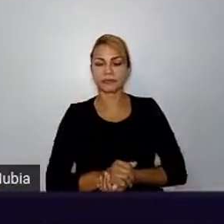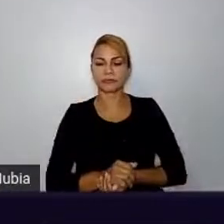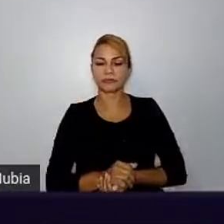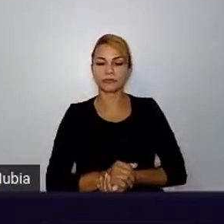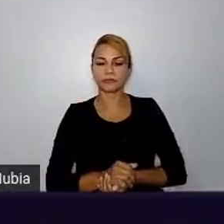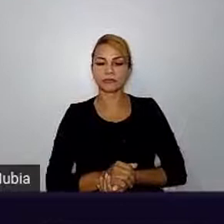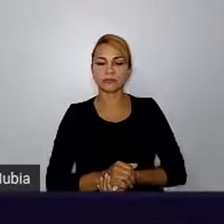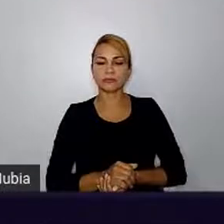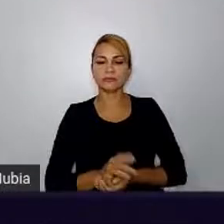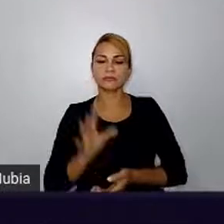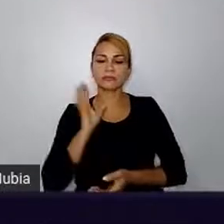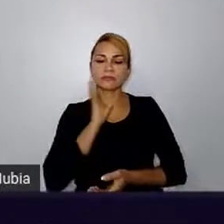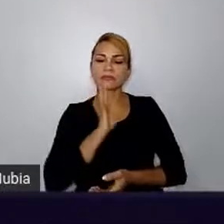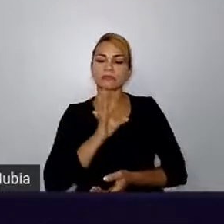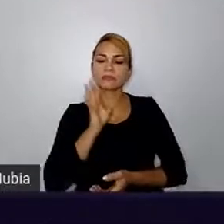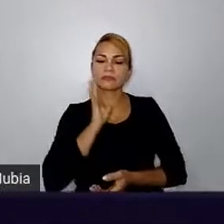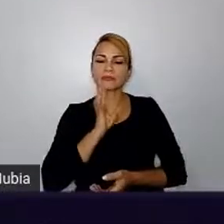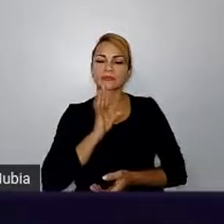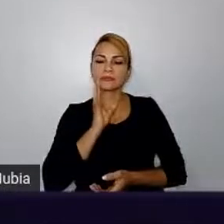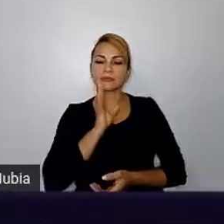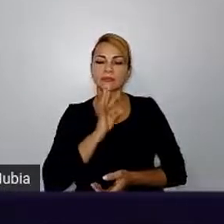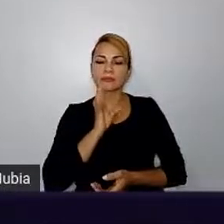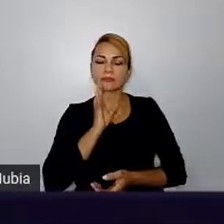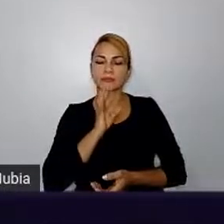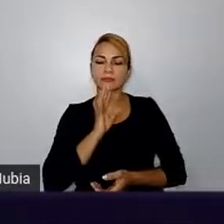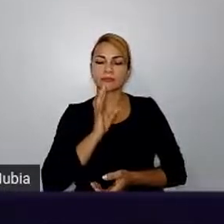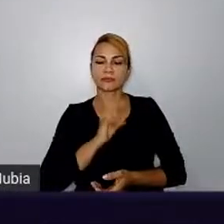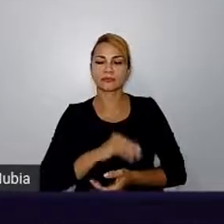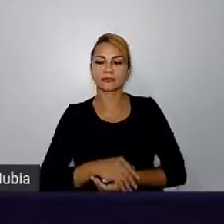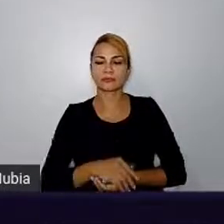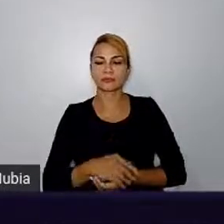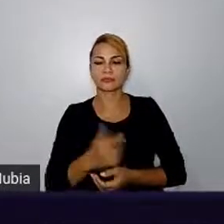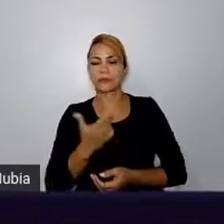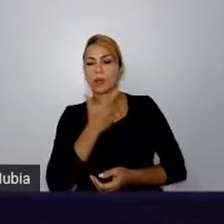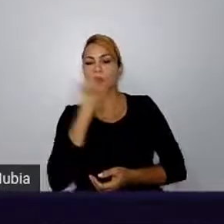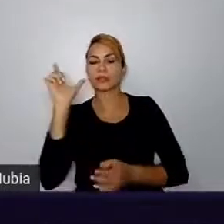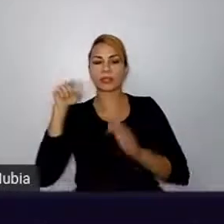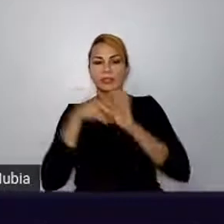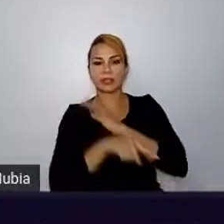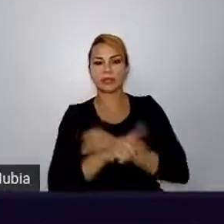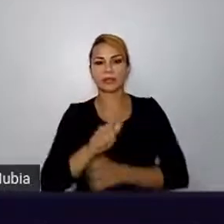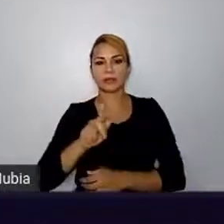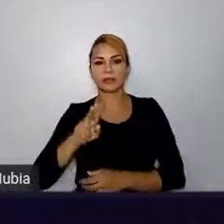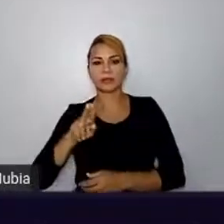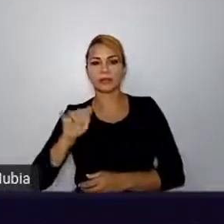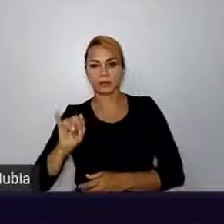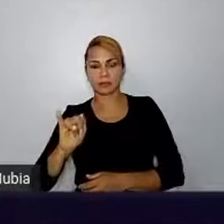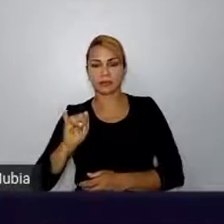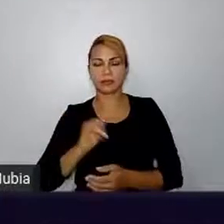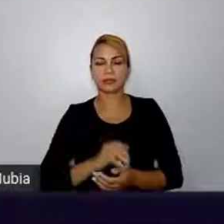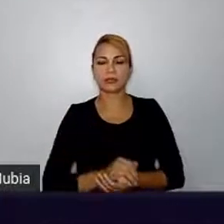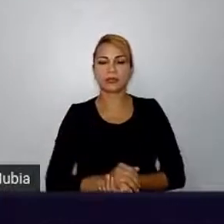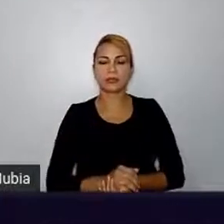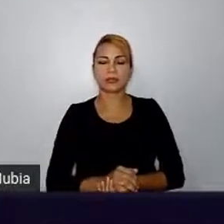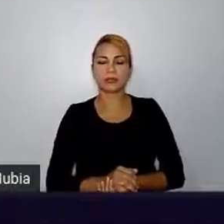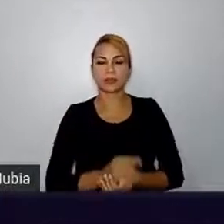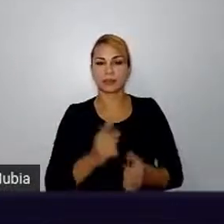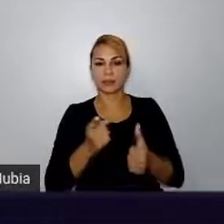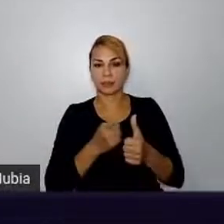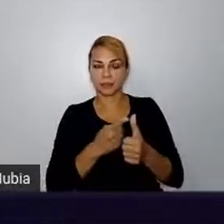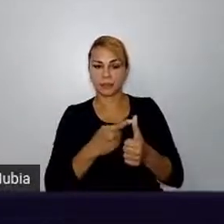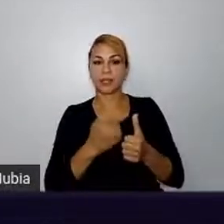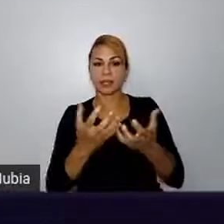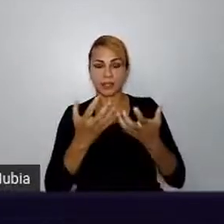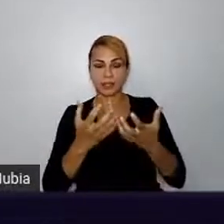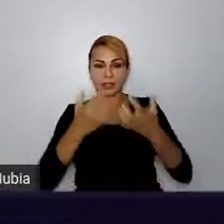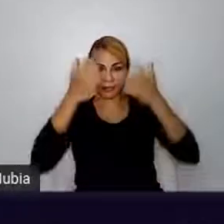Legal. Ana, eu vou trazer outra pergunta do Guilherme aqui. Ele falou assim, primeiro, eu gostaria de dizer que você é